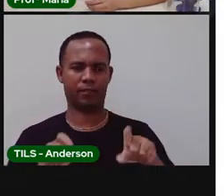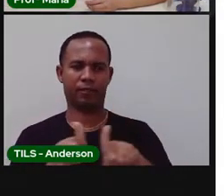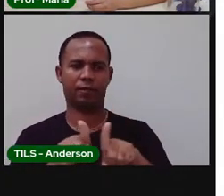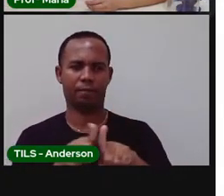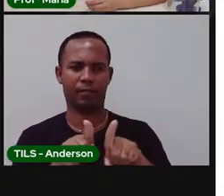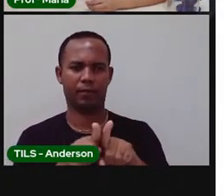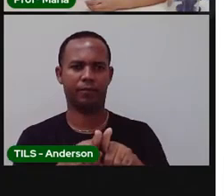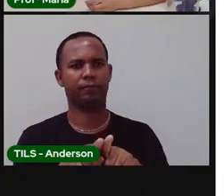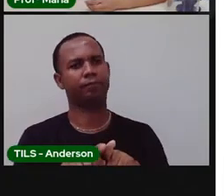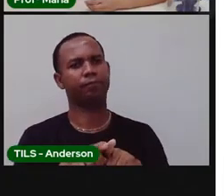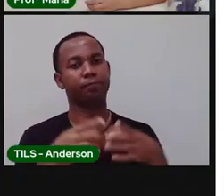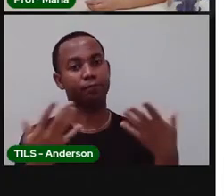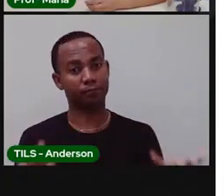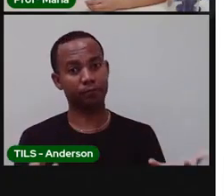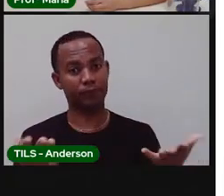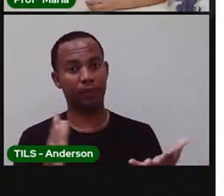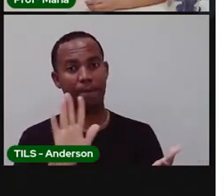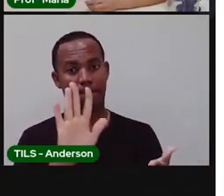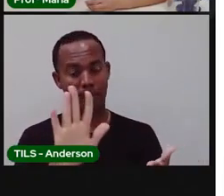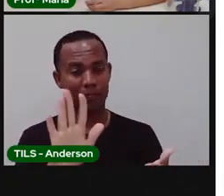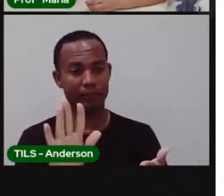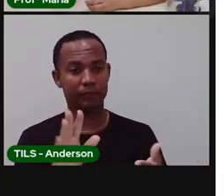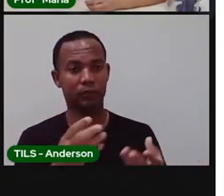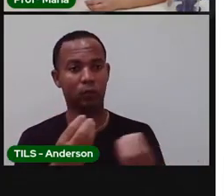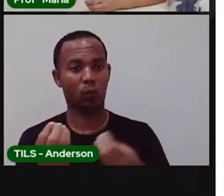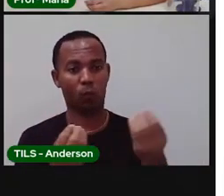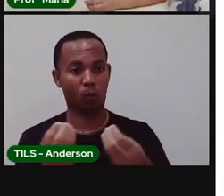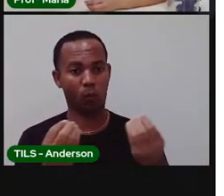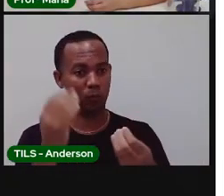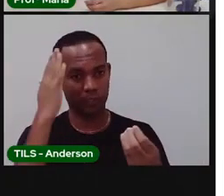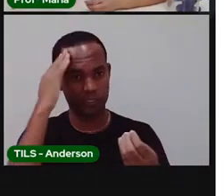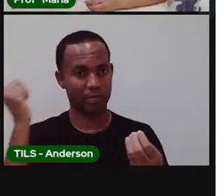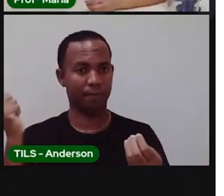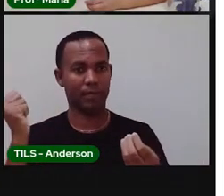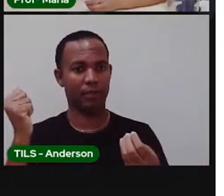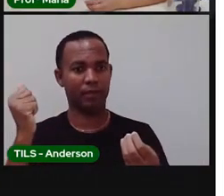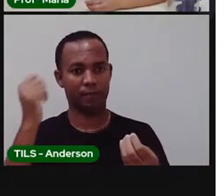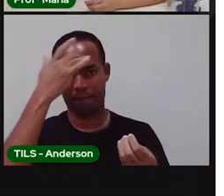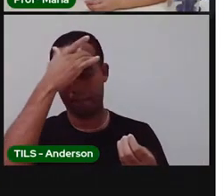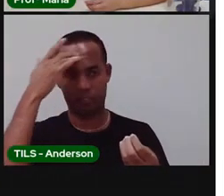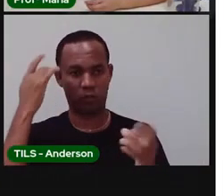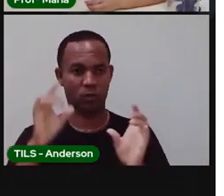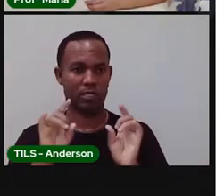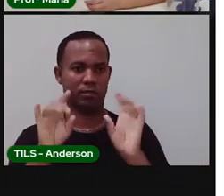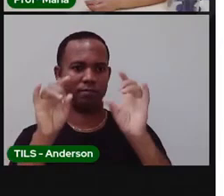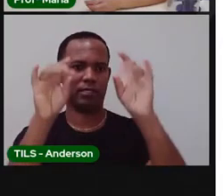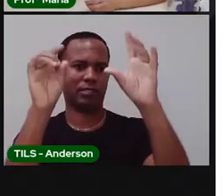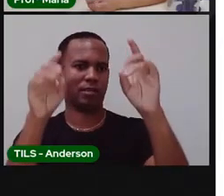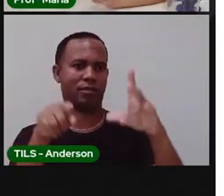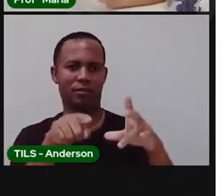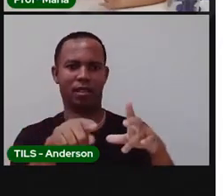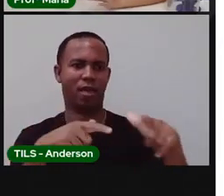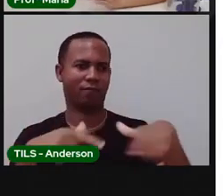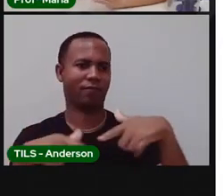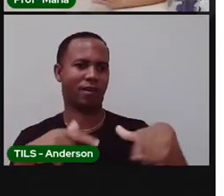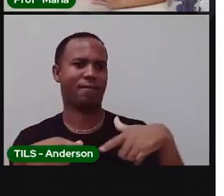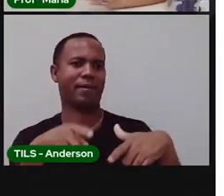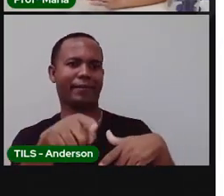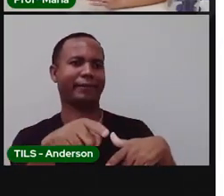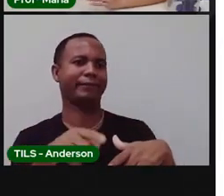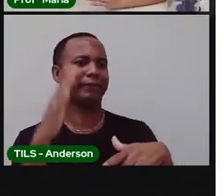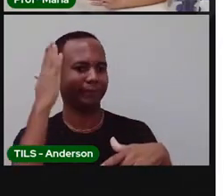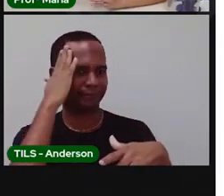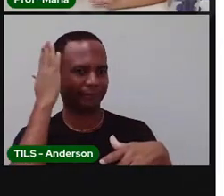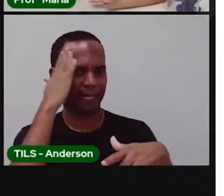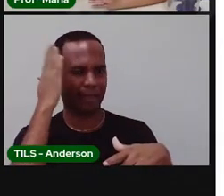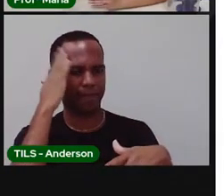água tem. Mas aí só quem vai saber disso é o especialista. A Pramaria não é especialista em água. Ela está aqui só para explicar